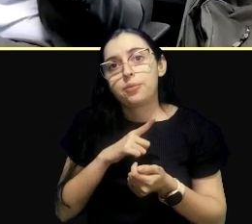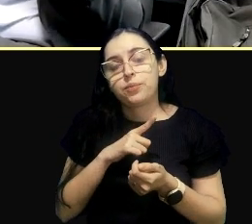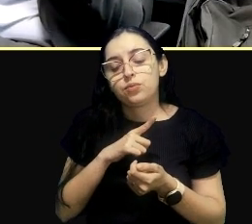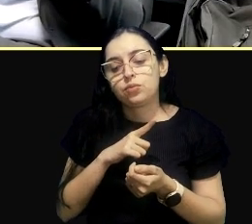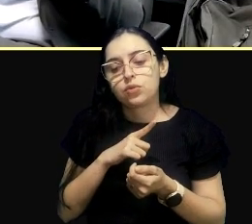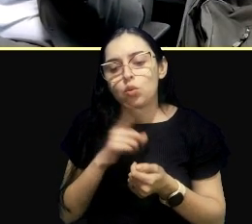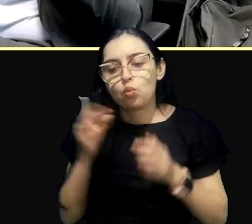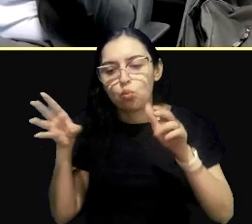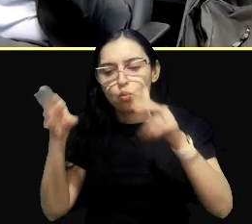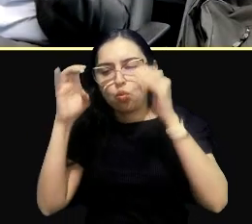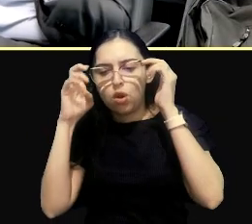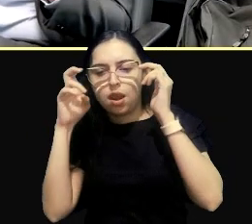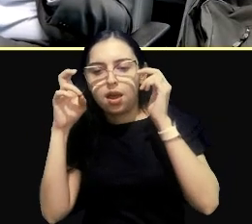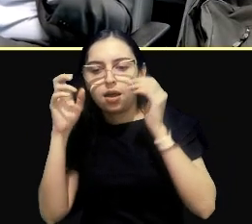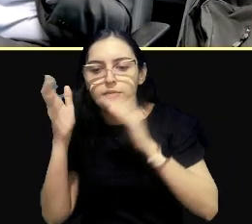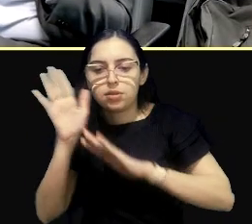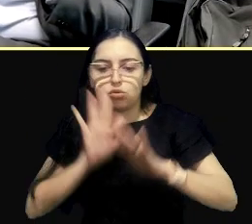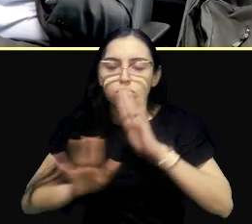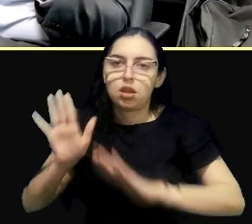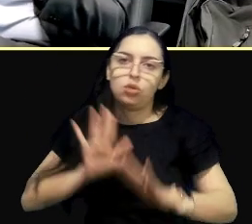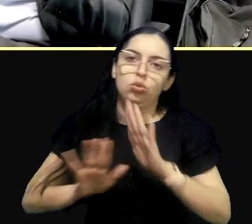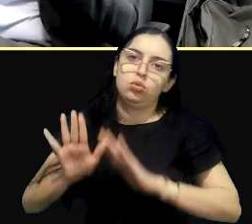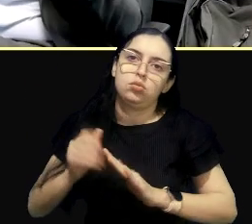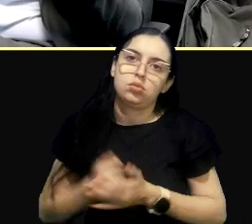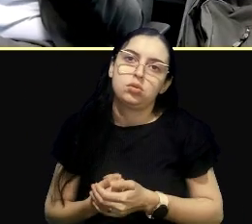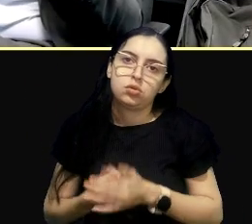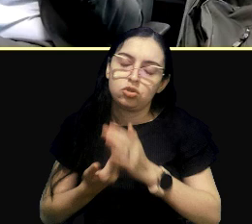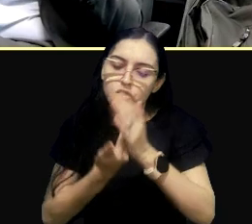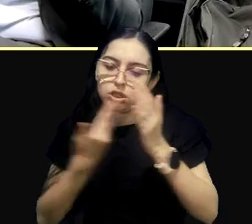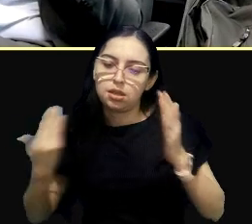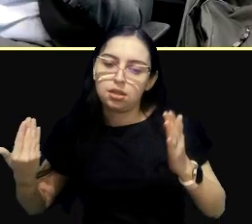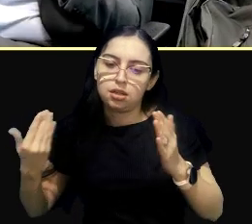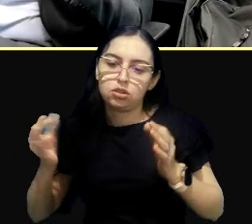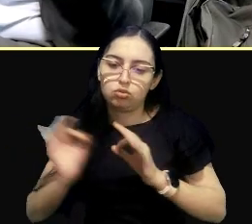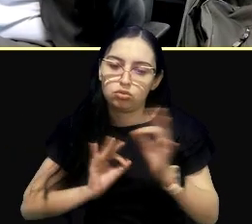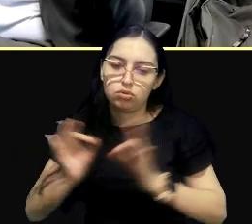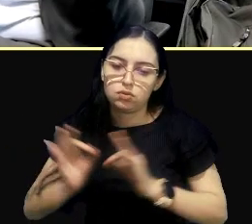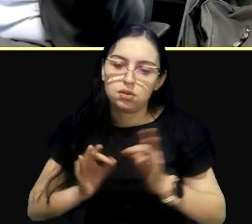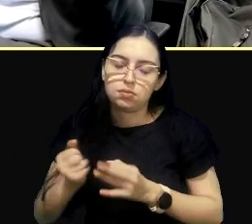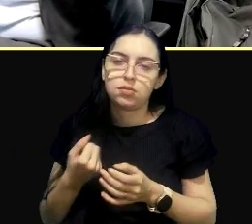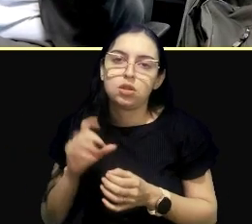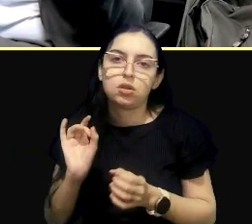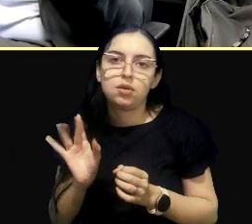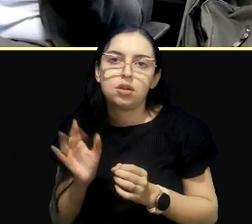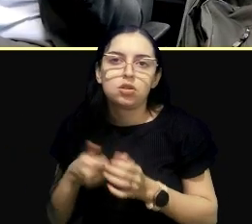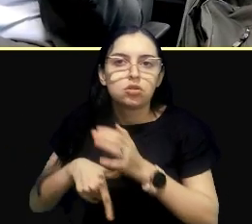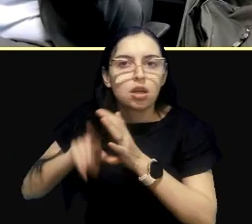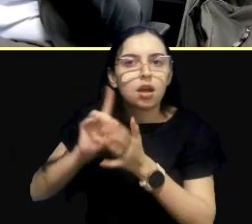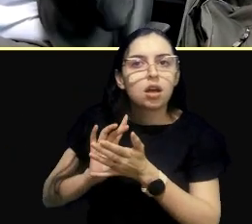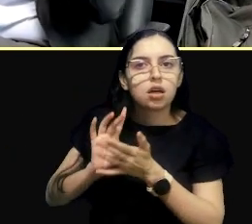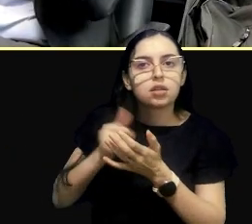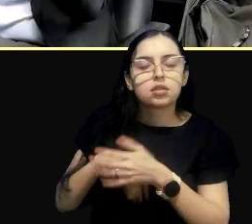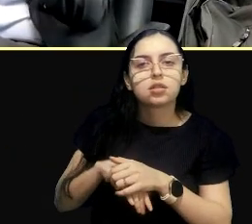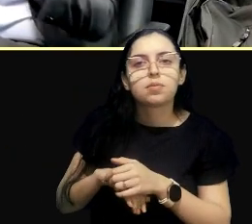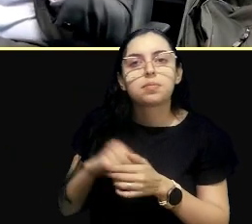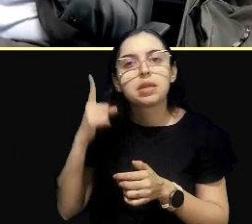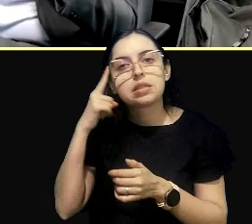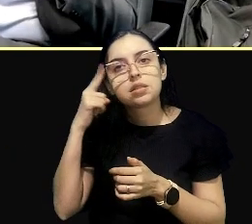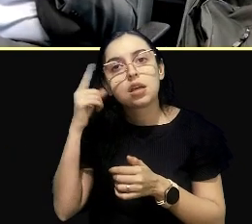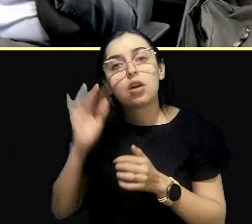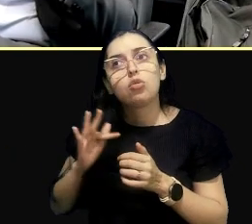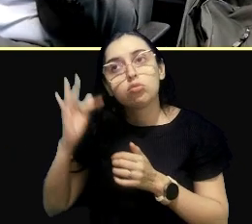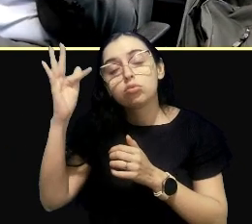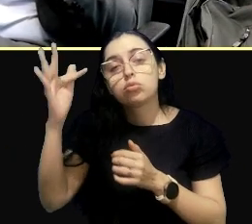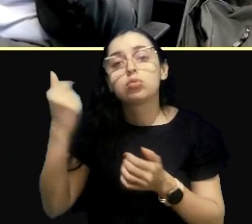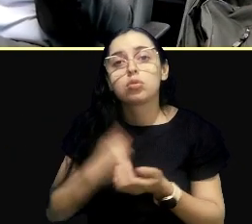um olhar mais prospectivo. Então, tirando esse viés do judiciário, de um olhar mais retrospectivo, pensar isso para frente.